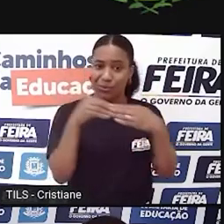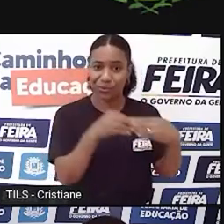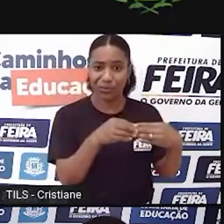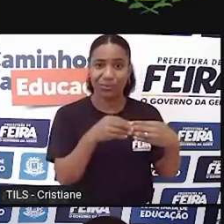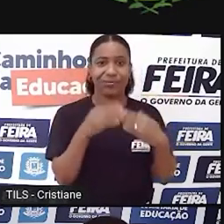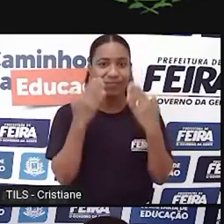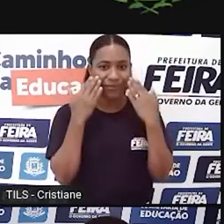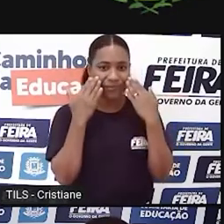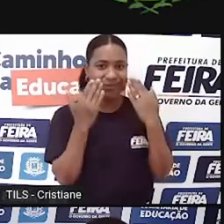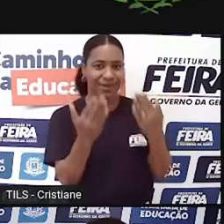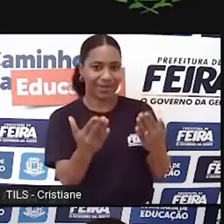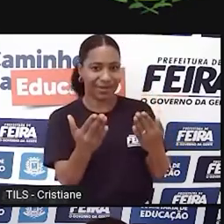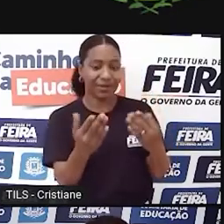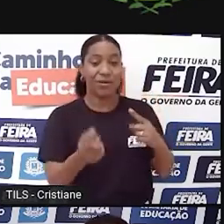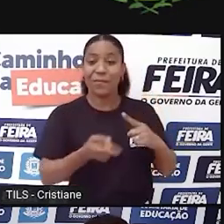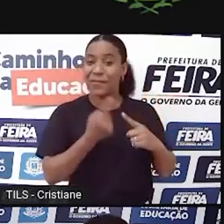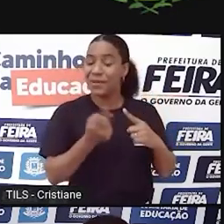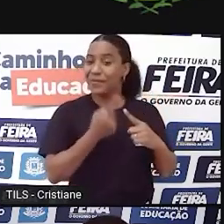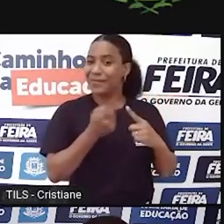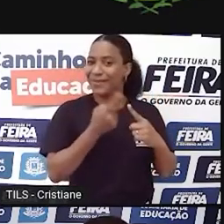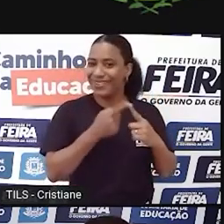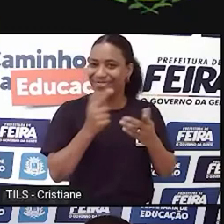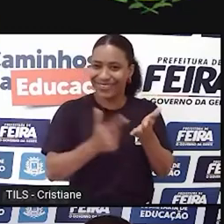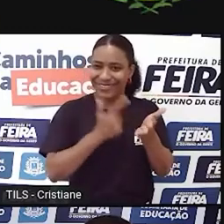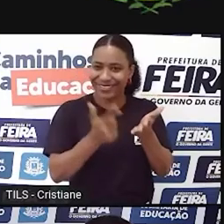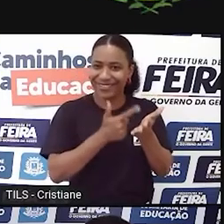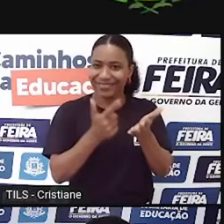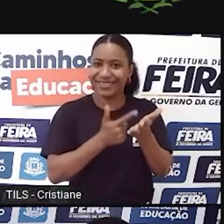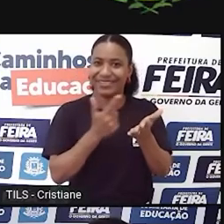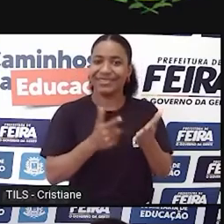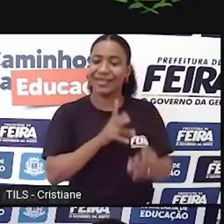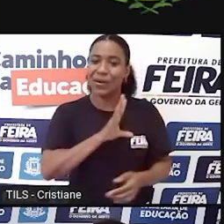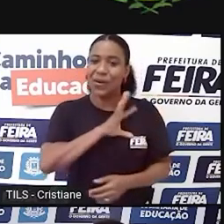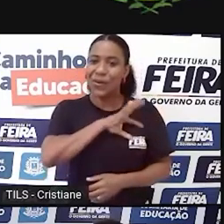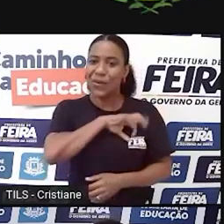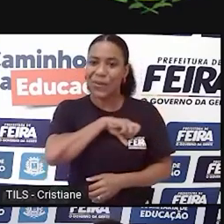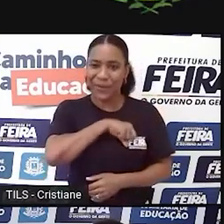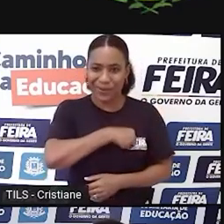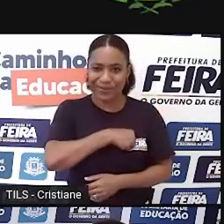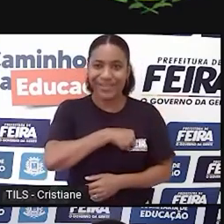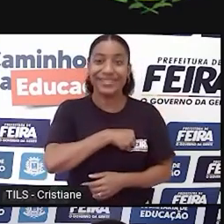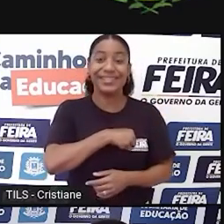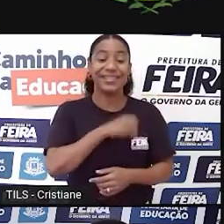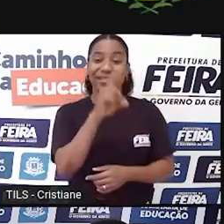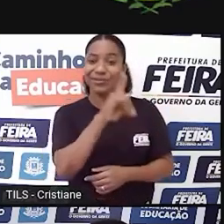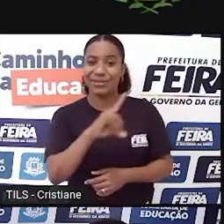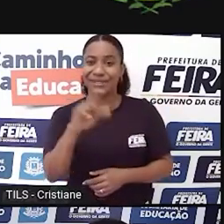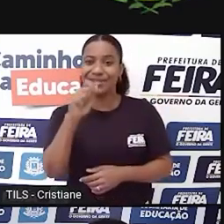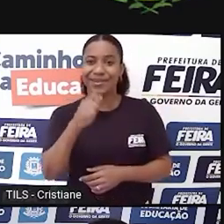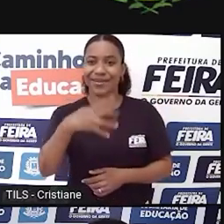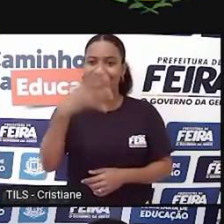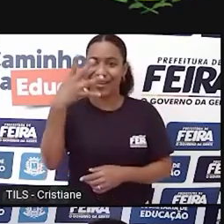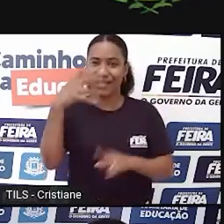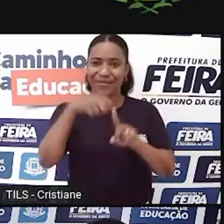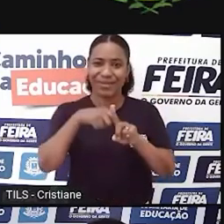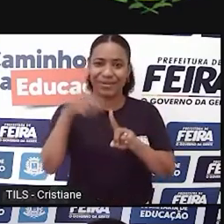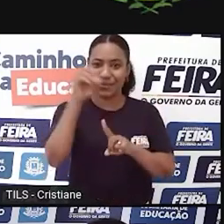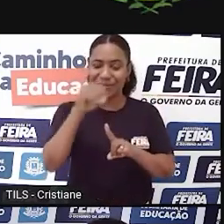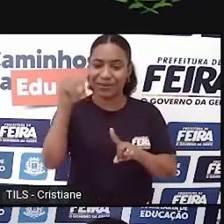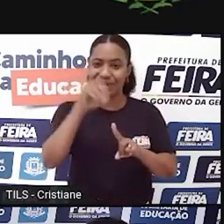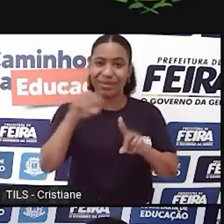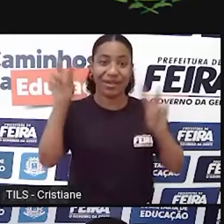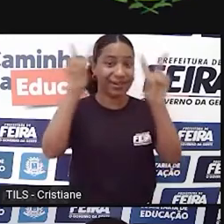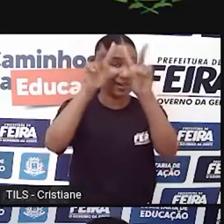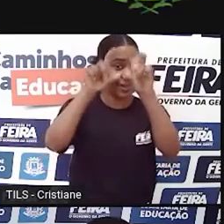é o meu primeiro romance, vai ser lançado ainda dia 4 de outubro, A Menina do Vestido Amarelo.